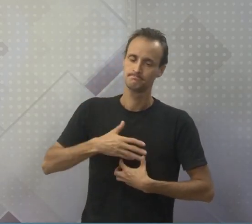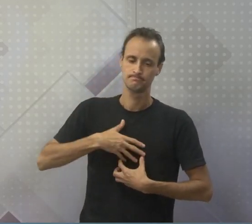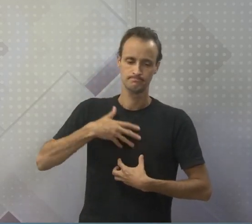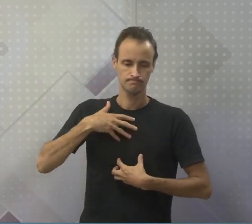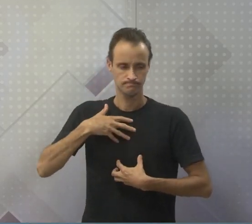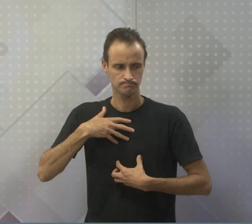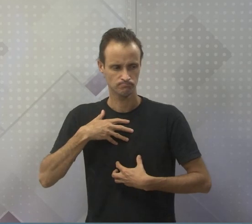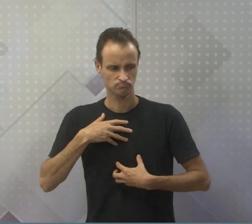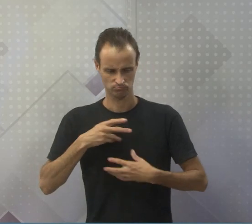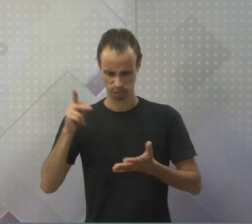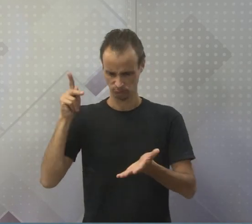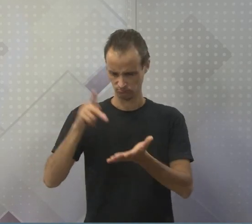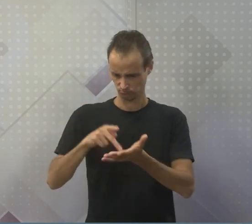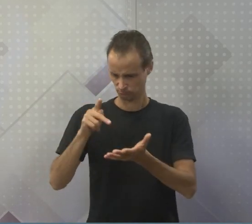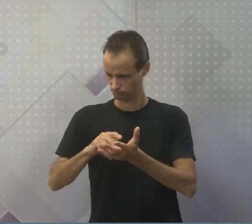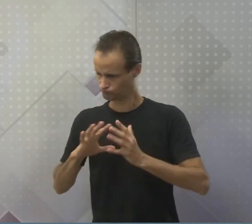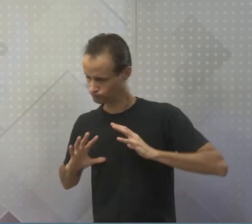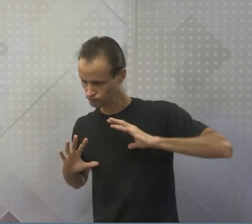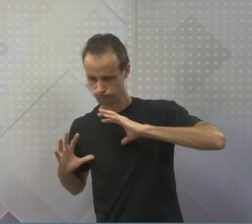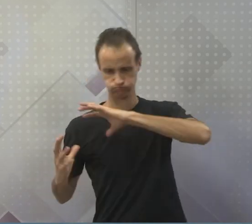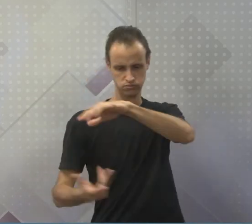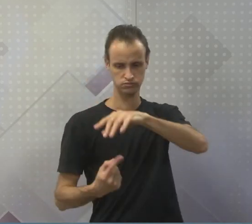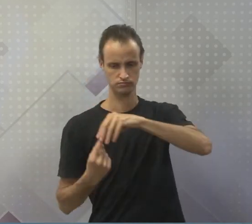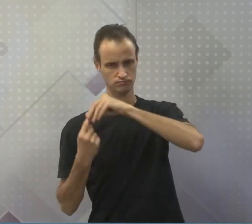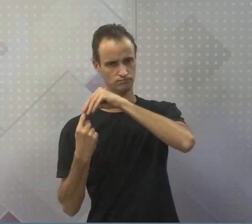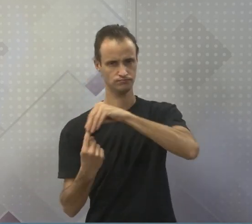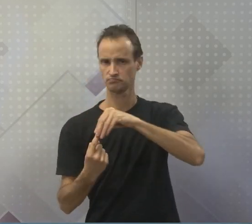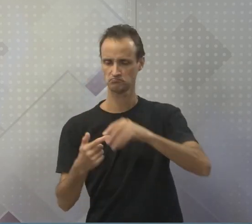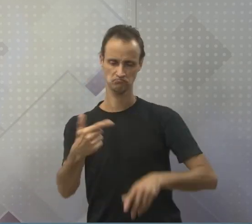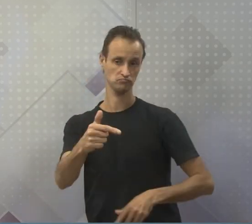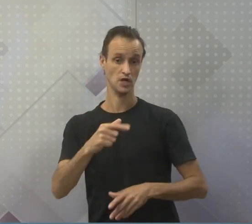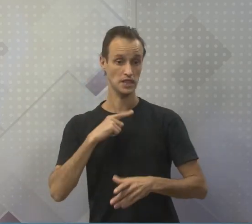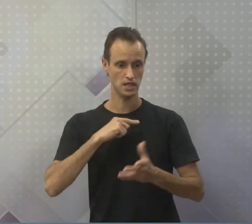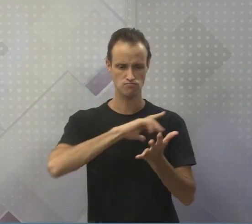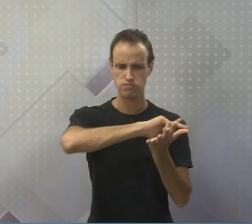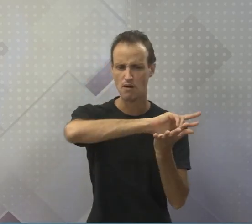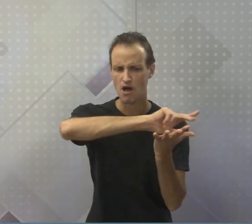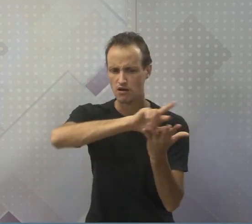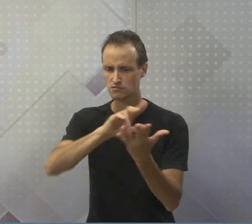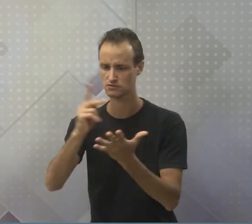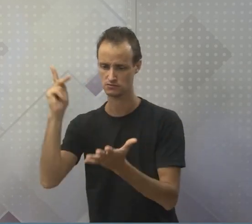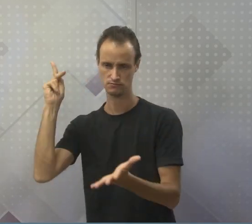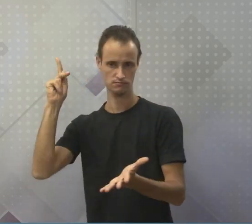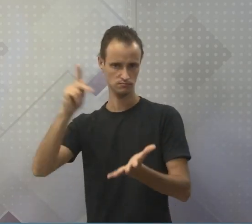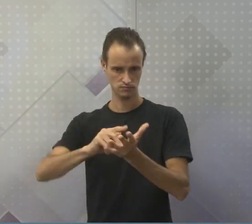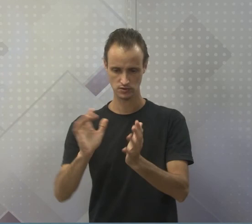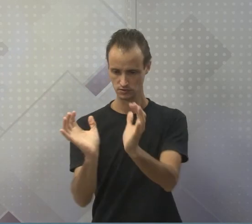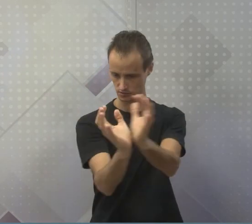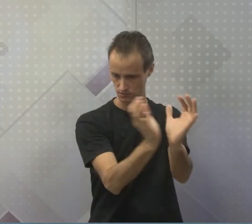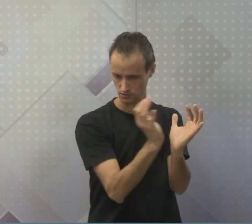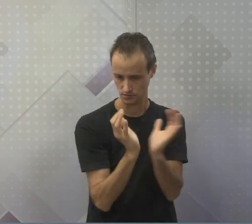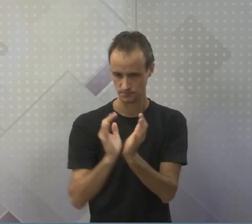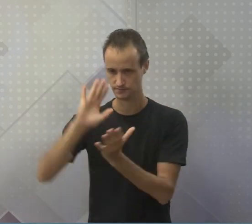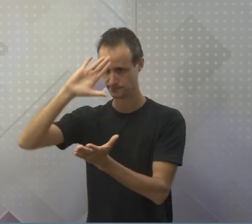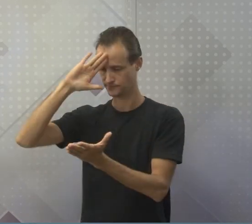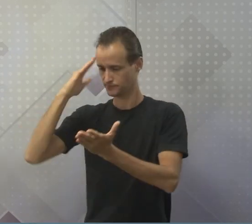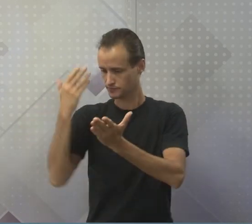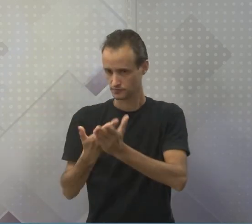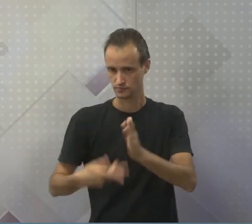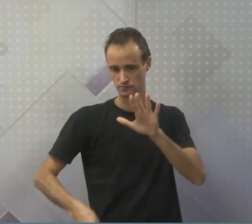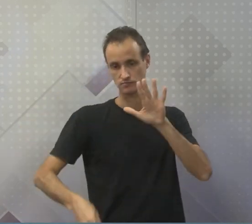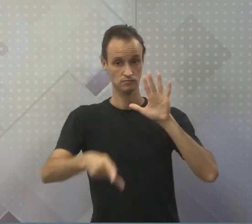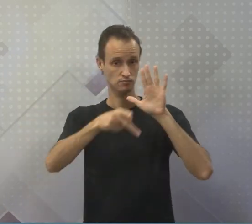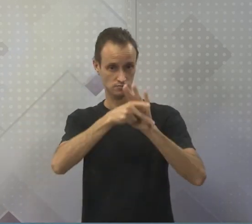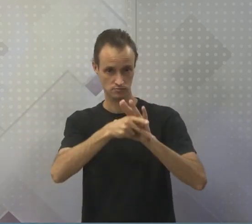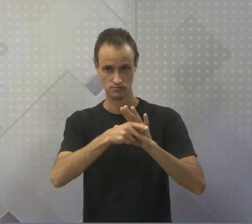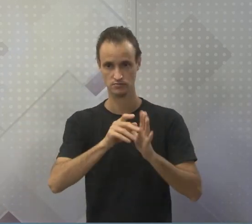verdade universal. Existem verdades. E cada grupo acredita naquilo como se fosse